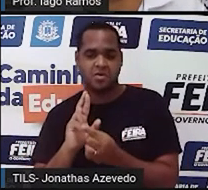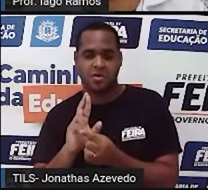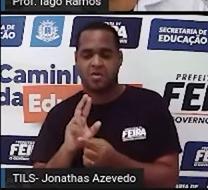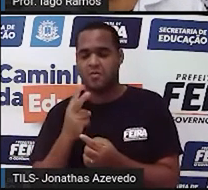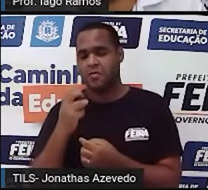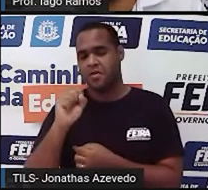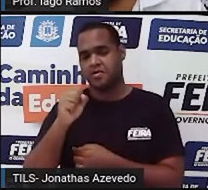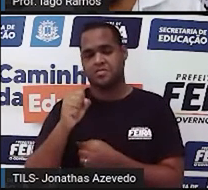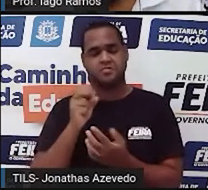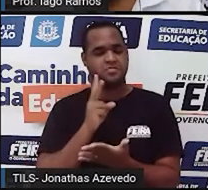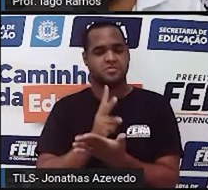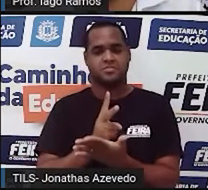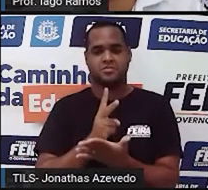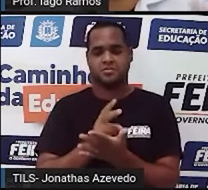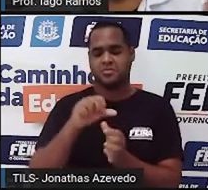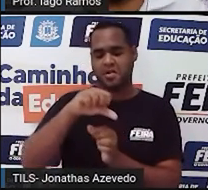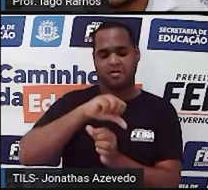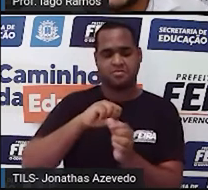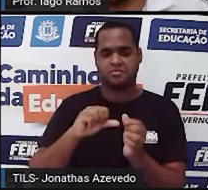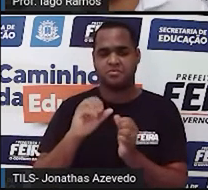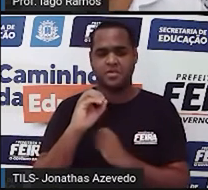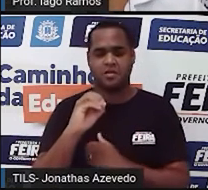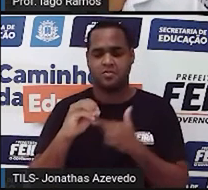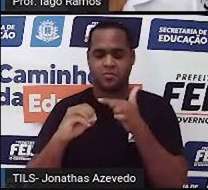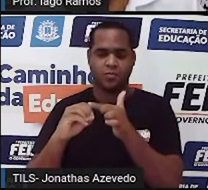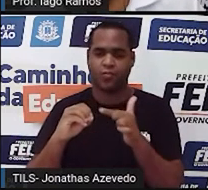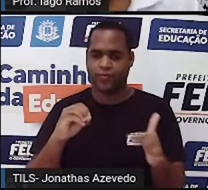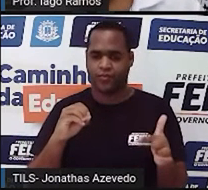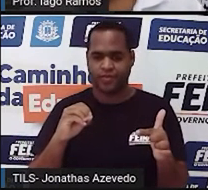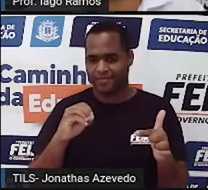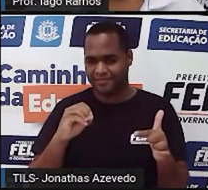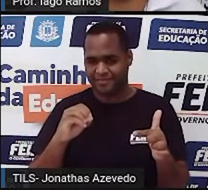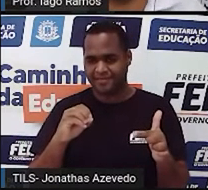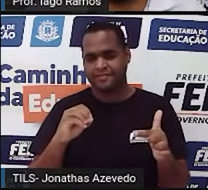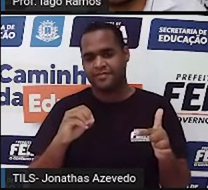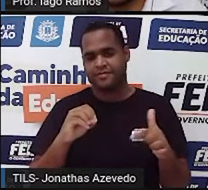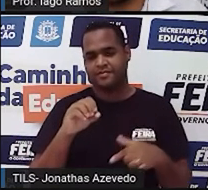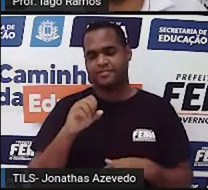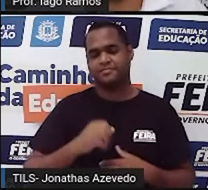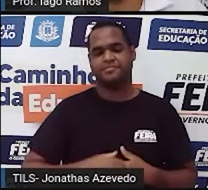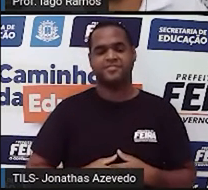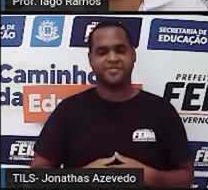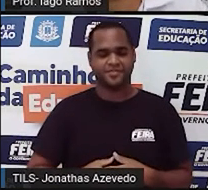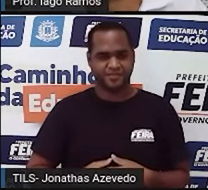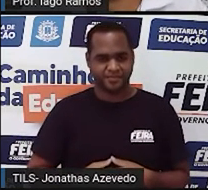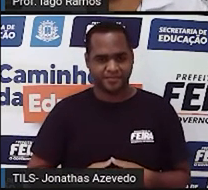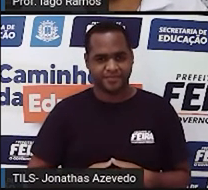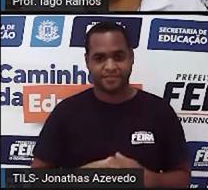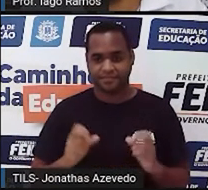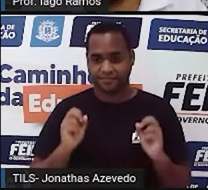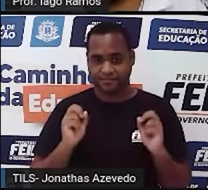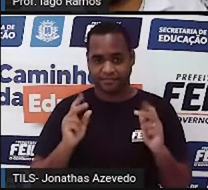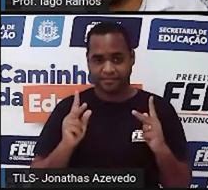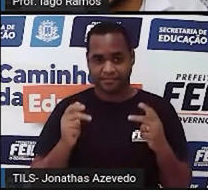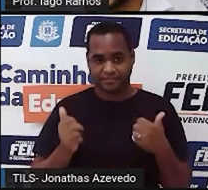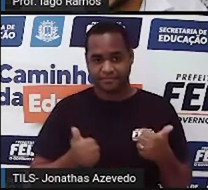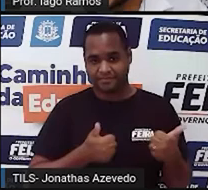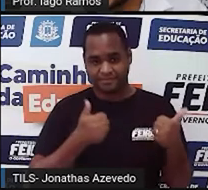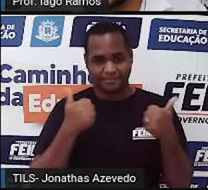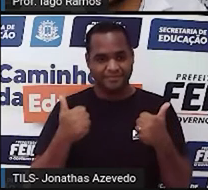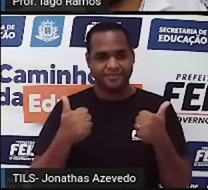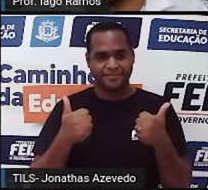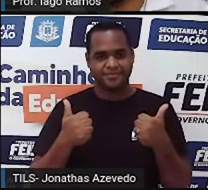maneira, vai dar oito, né? Oito mais zero, continua sendo oito. Tá bom? Bacana?